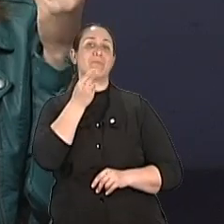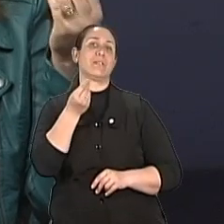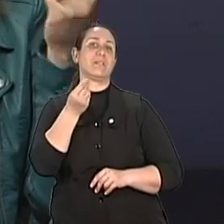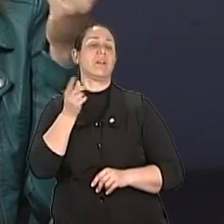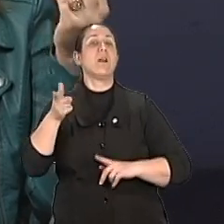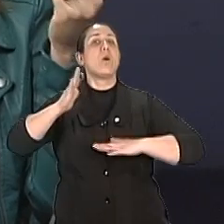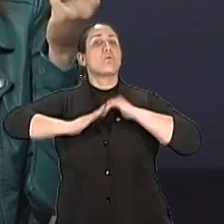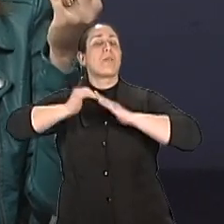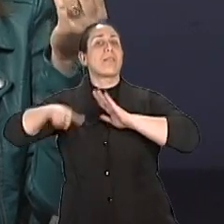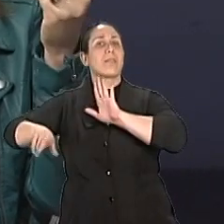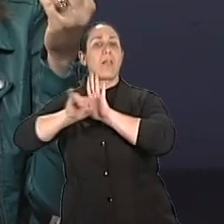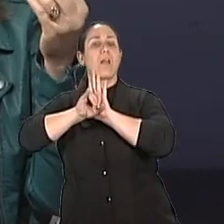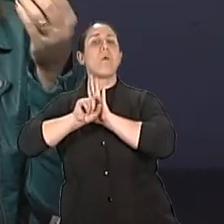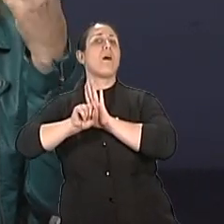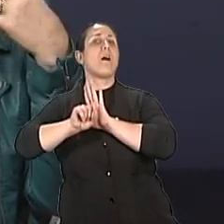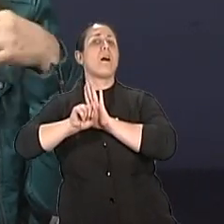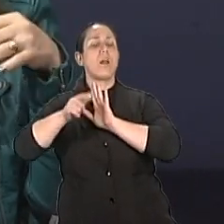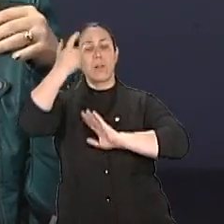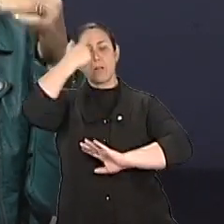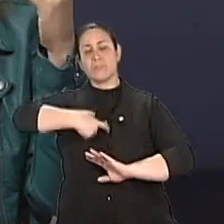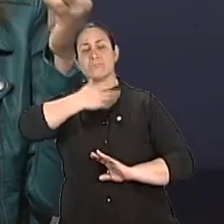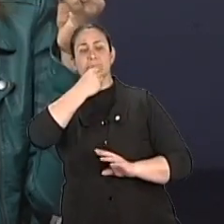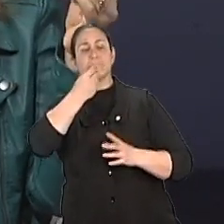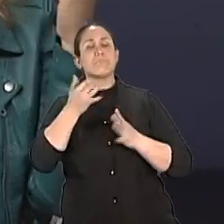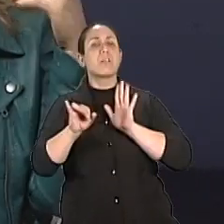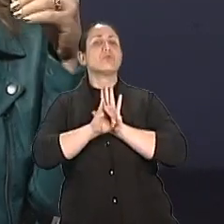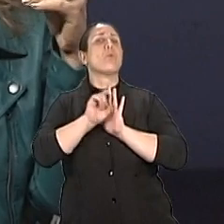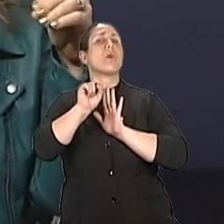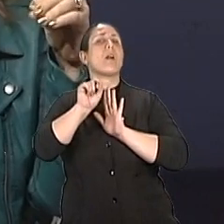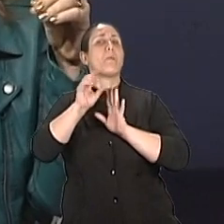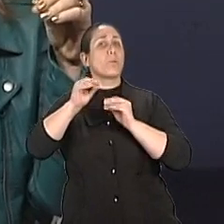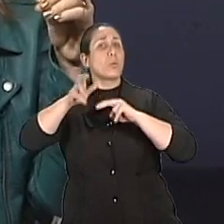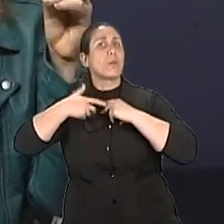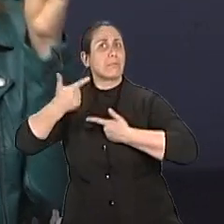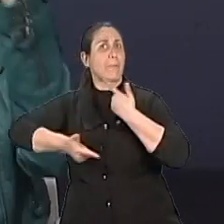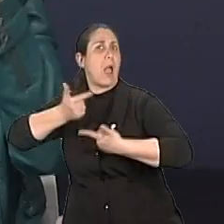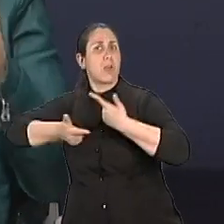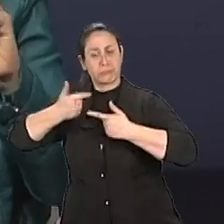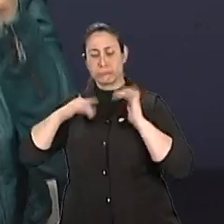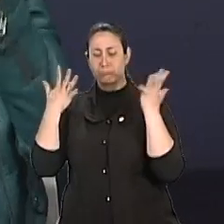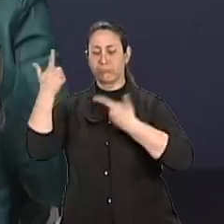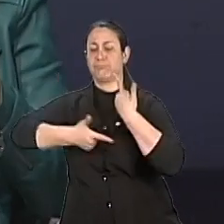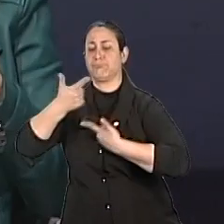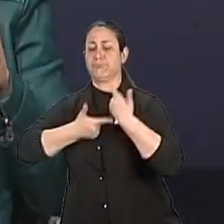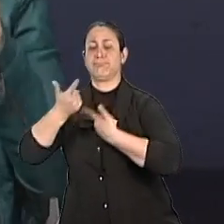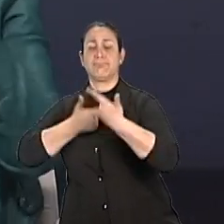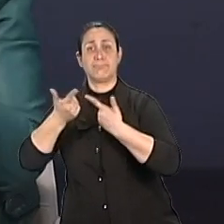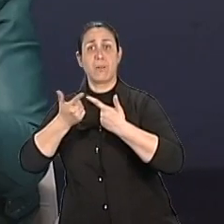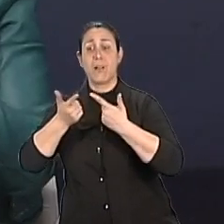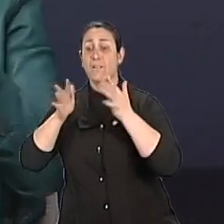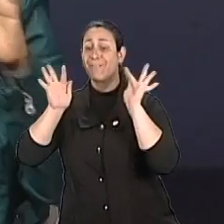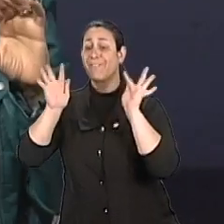construção de identidade dele, masculina, se passa muito através do trabalho. Então, quando os homens perdem